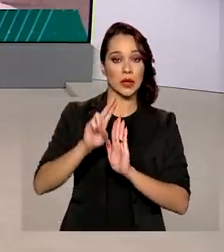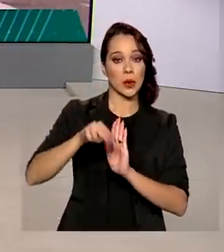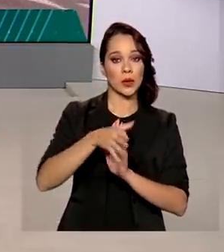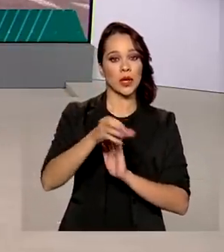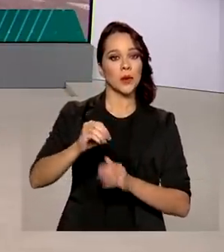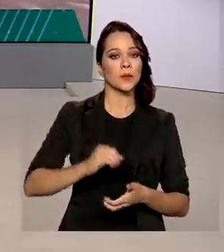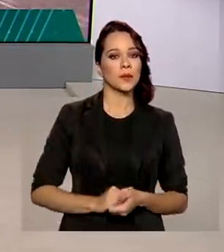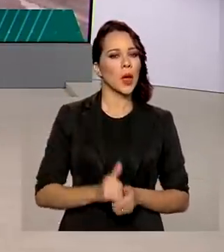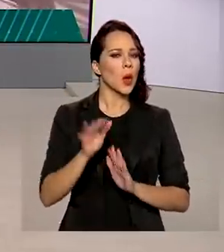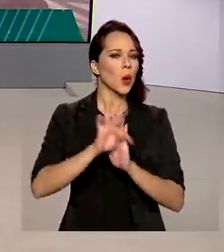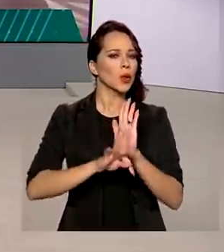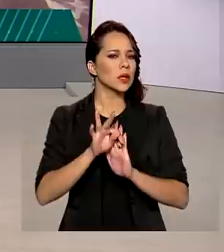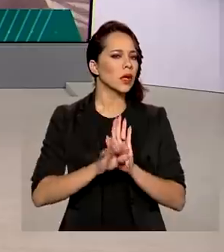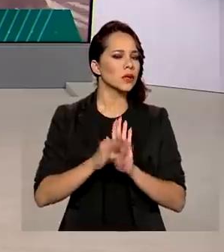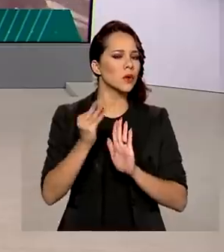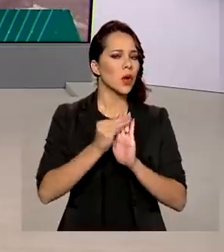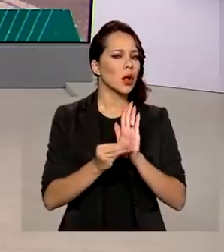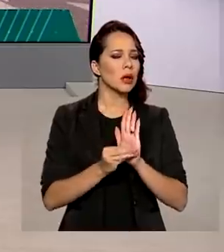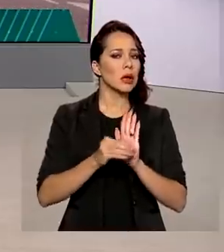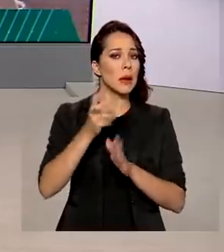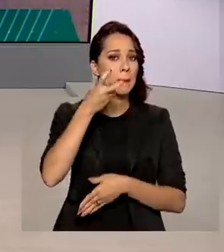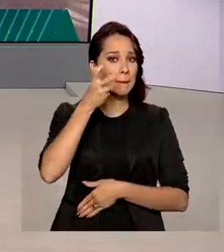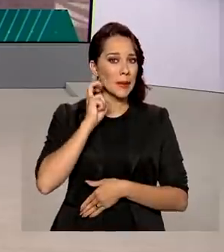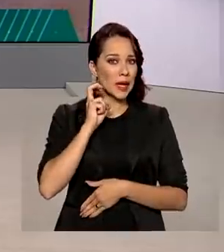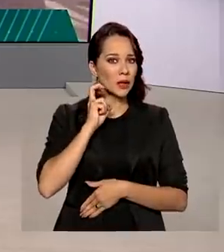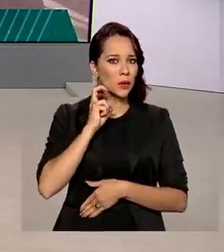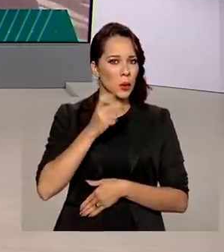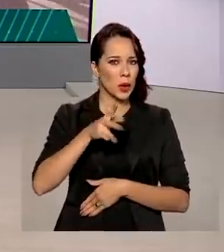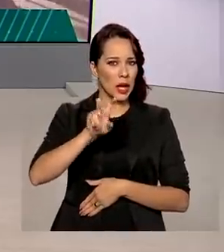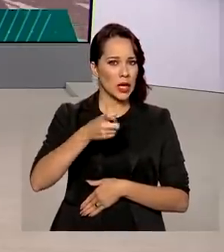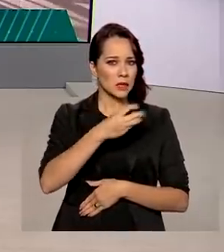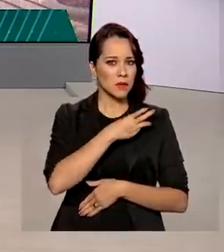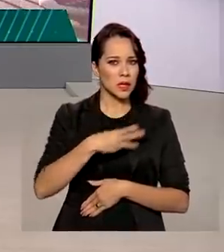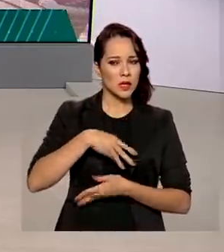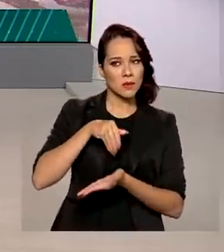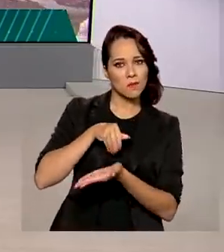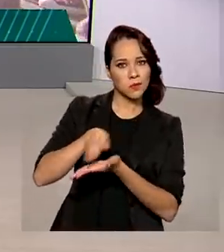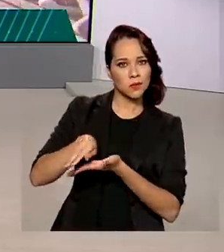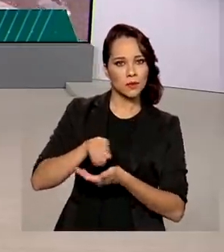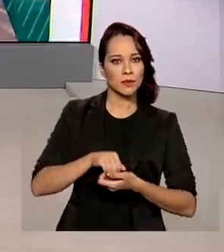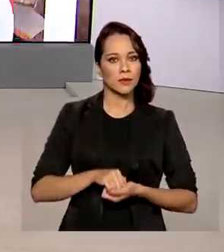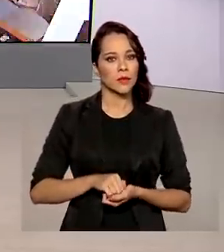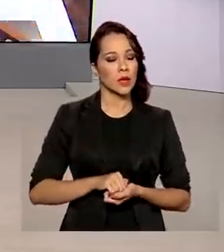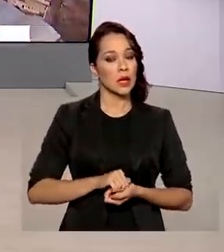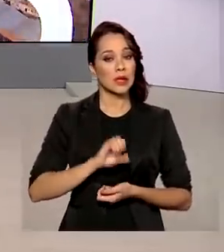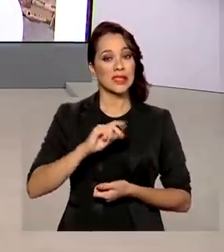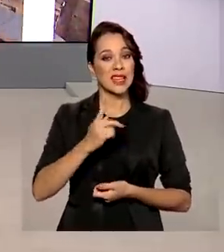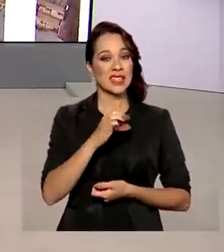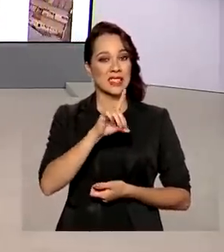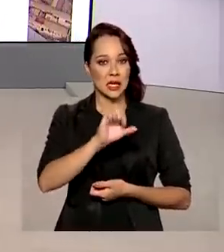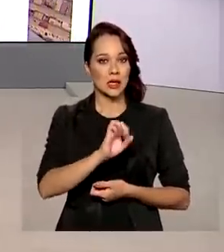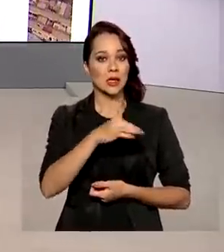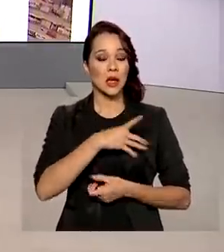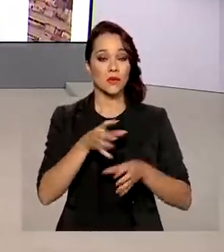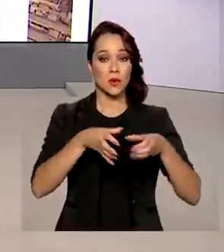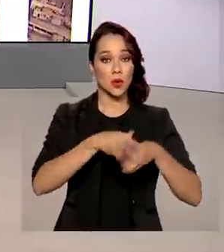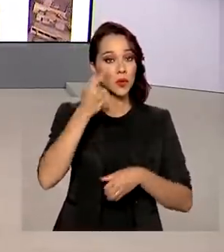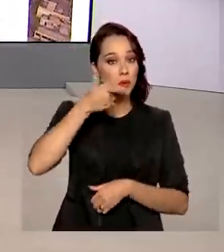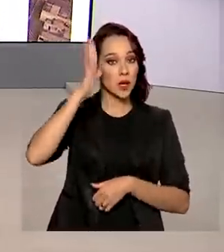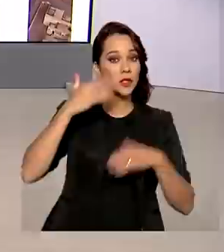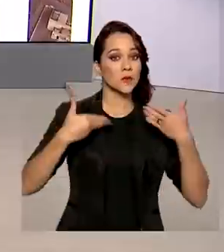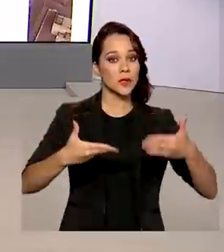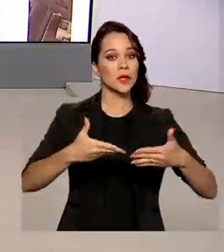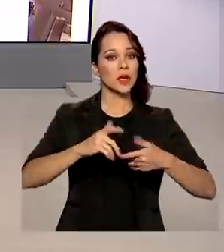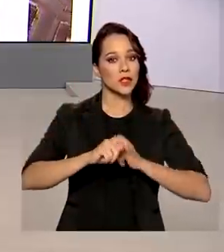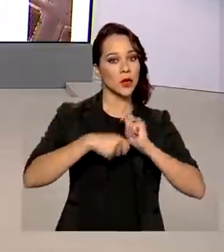da União. O texto traz ainda a exoneração de Bento Albuquerque, feita a pedido. Saxida estava na equipe de Paulo Guedes, no